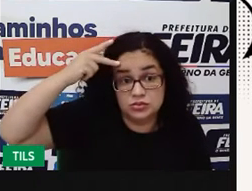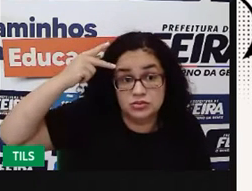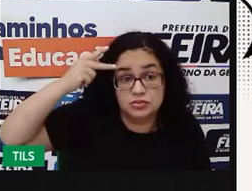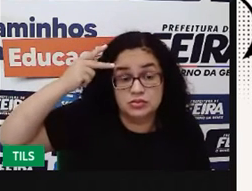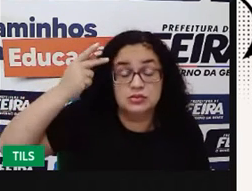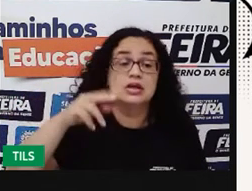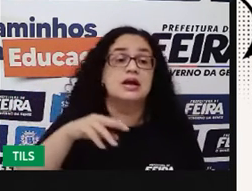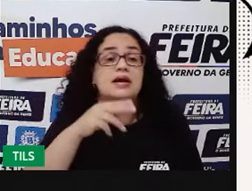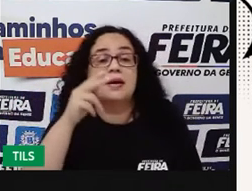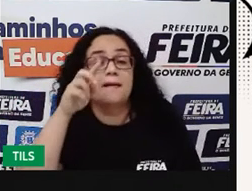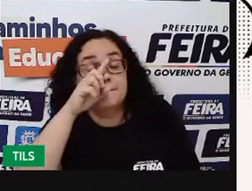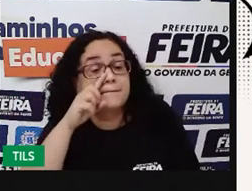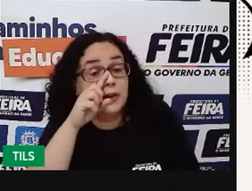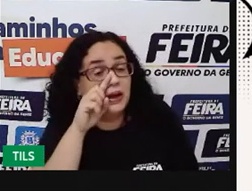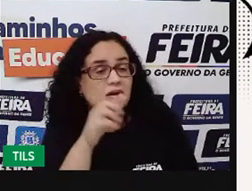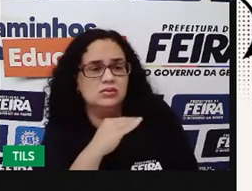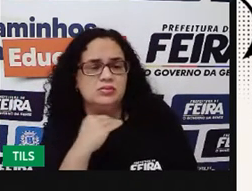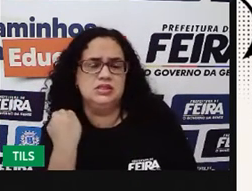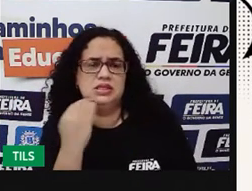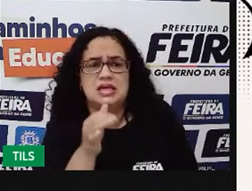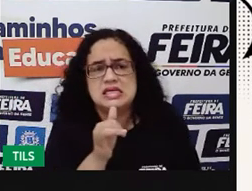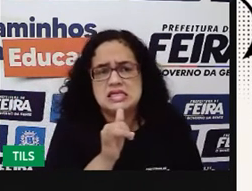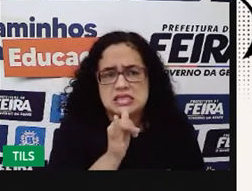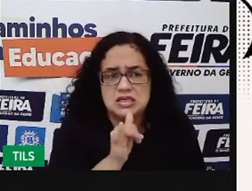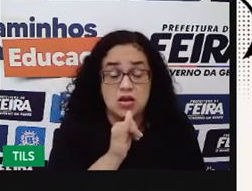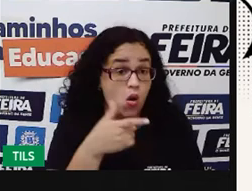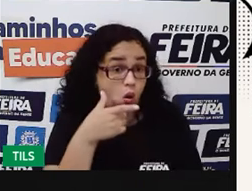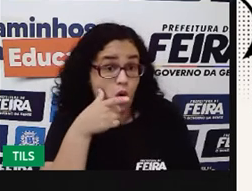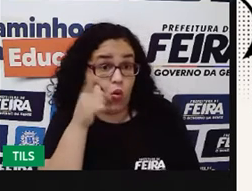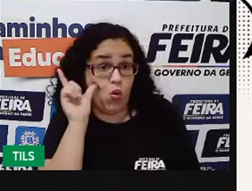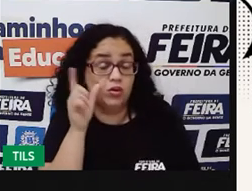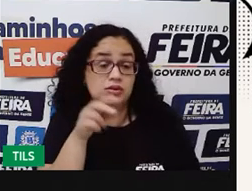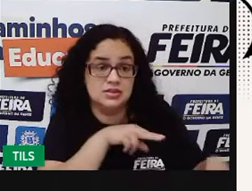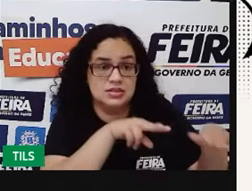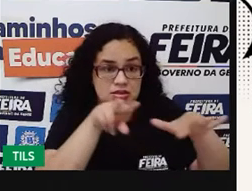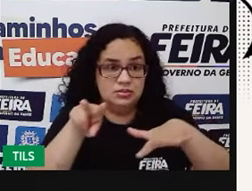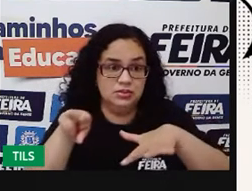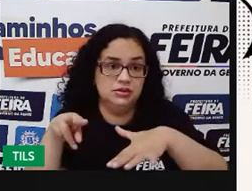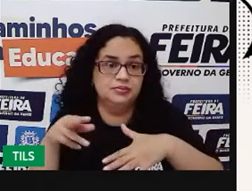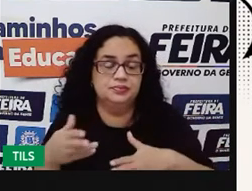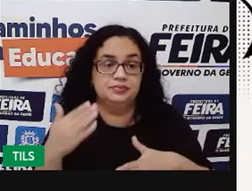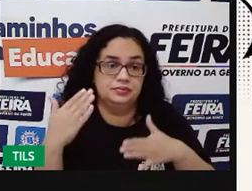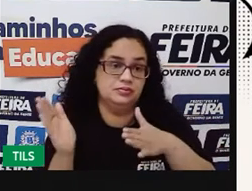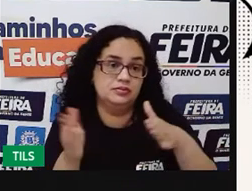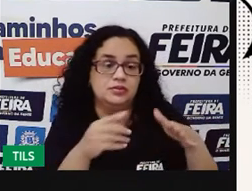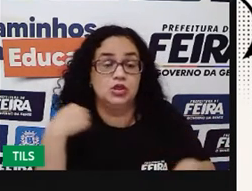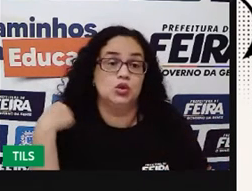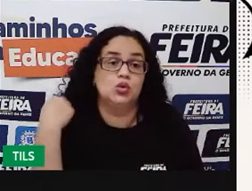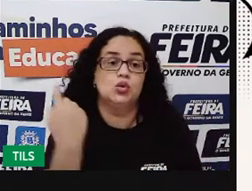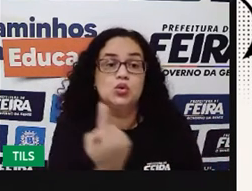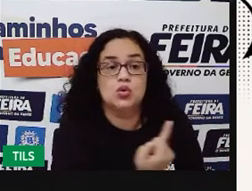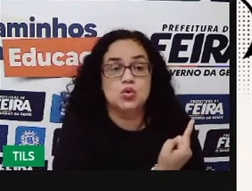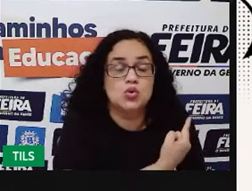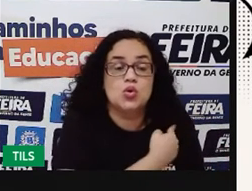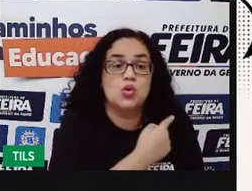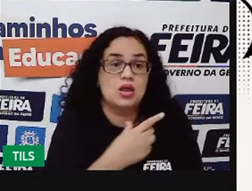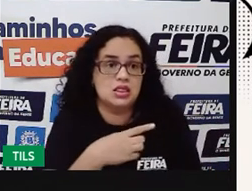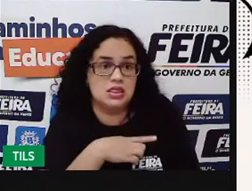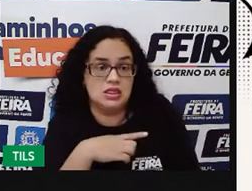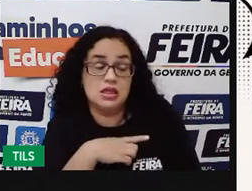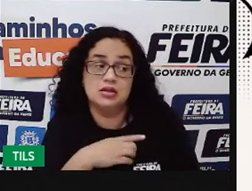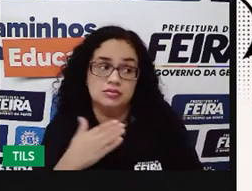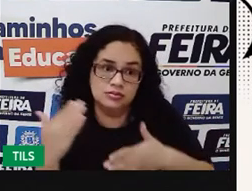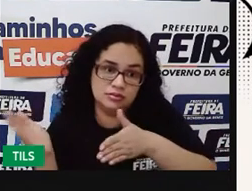risco de morrer. Por exemplo, ontem, né? Essa semana, nós alcançamos, né?